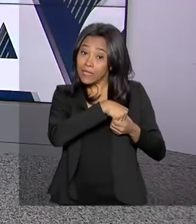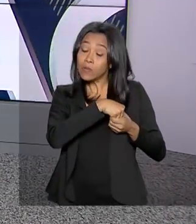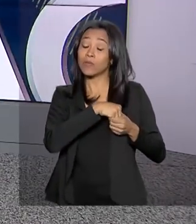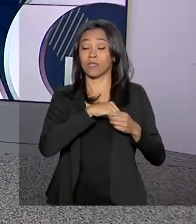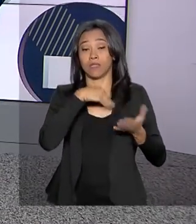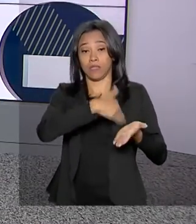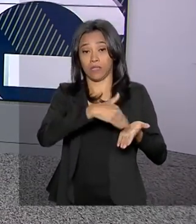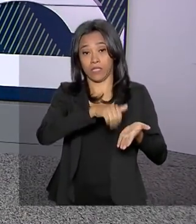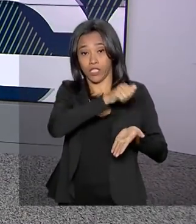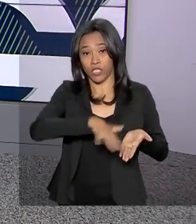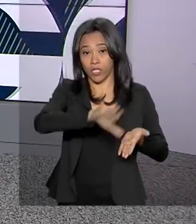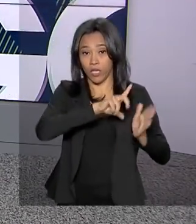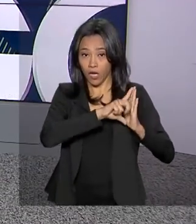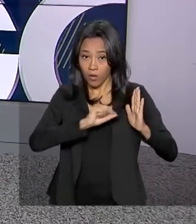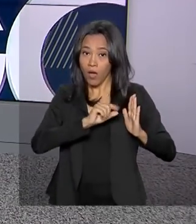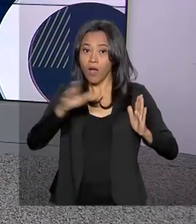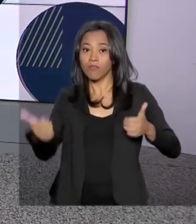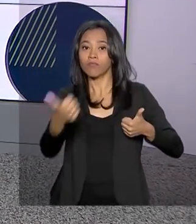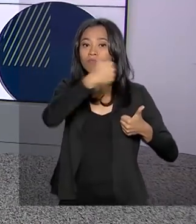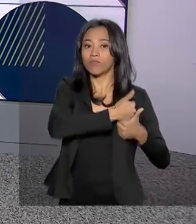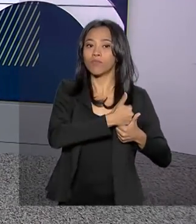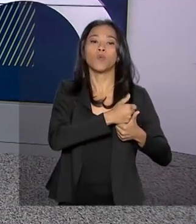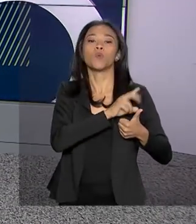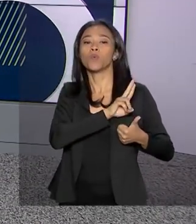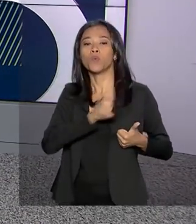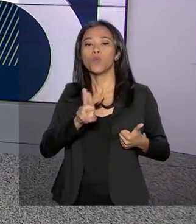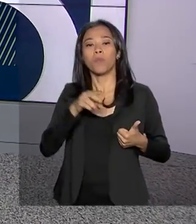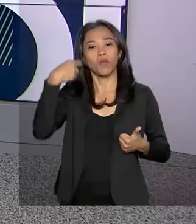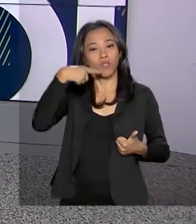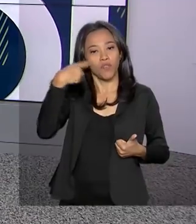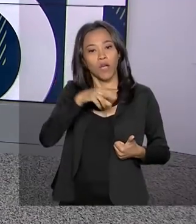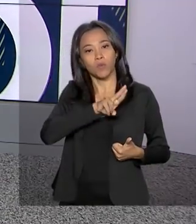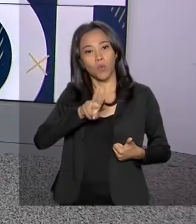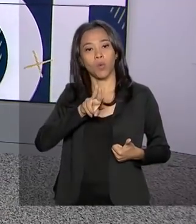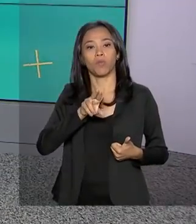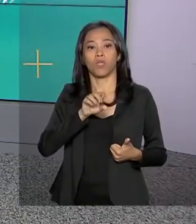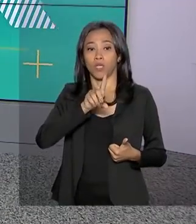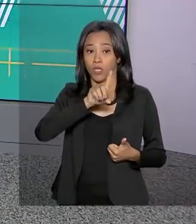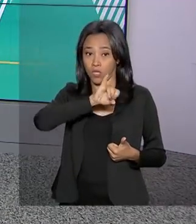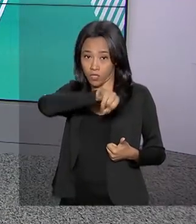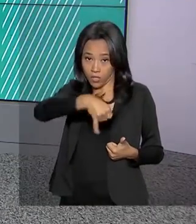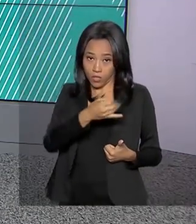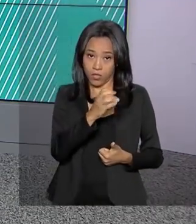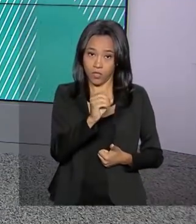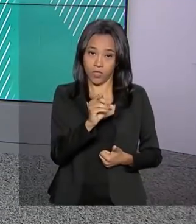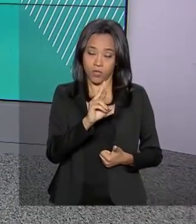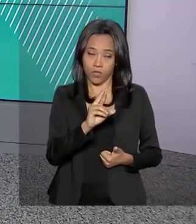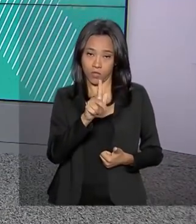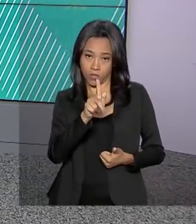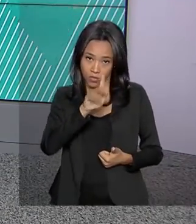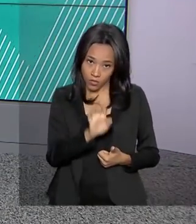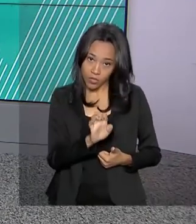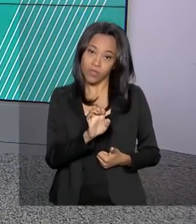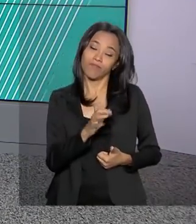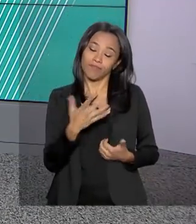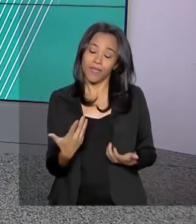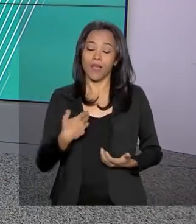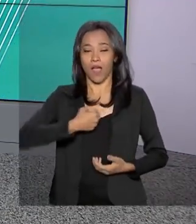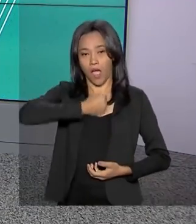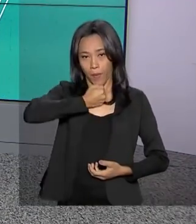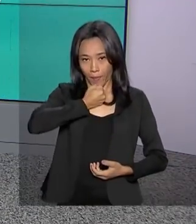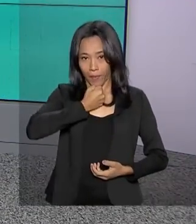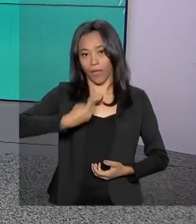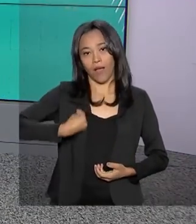o advogado e major da Polícia Militar, Jorge Antônio de Oliveira Francisco. A repórter Cleide Lopes está no Palácio do Planalto,